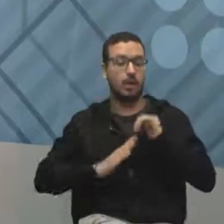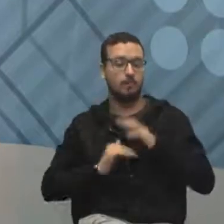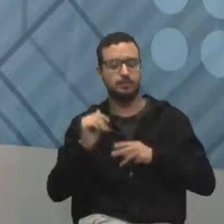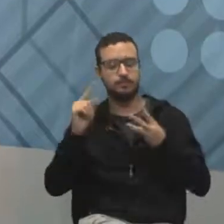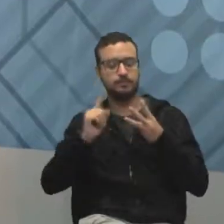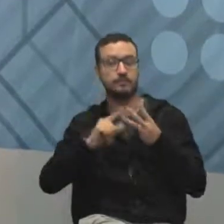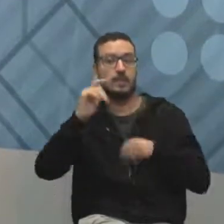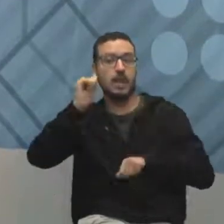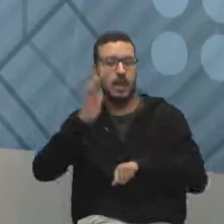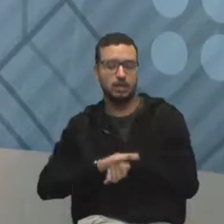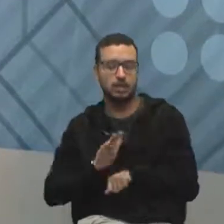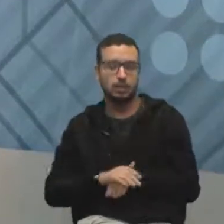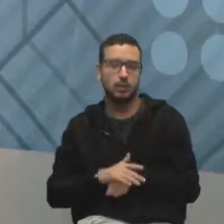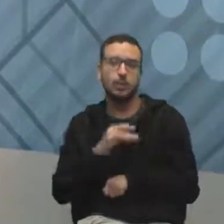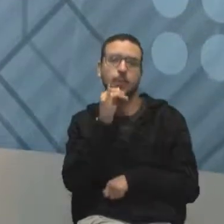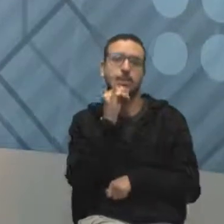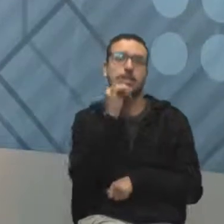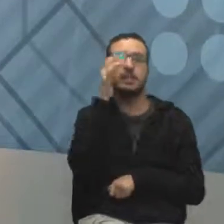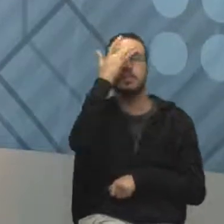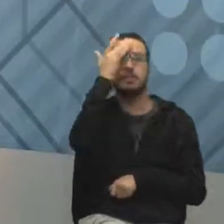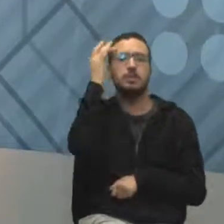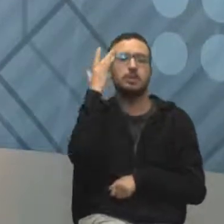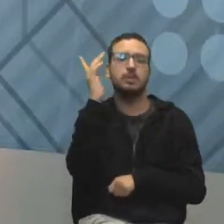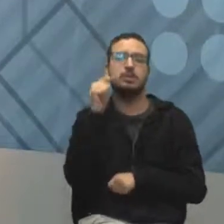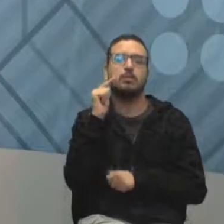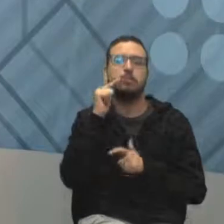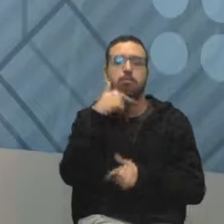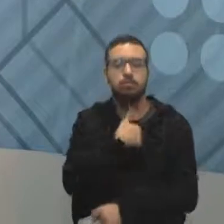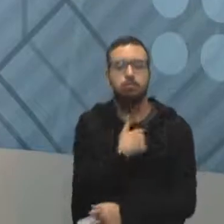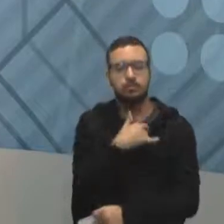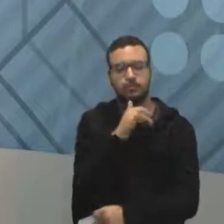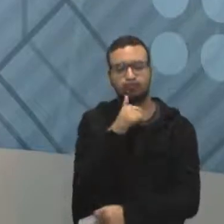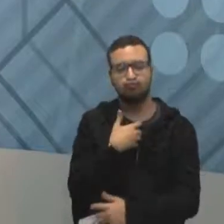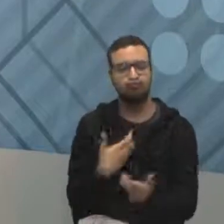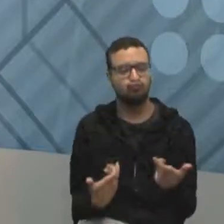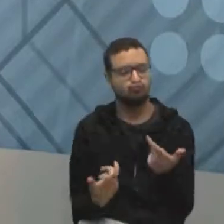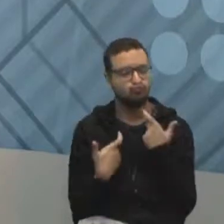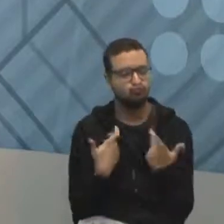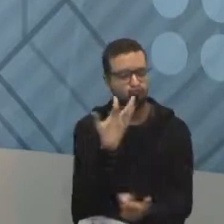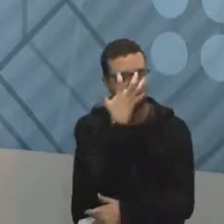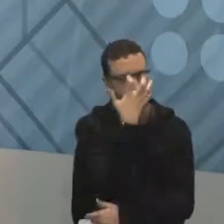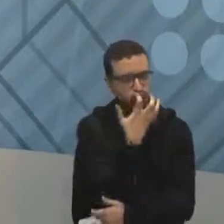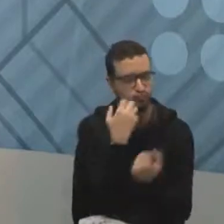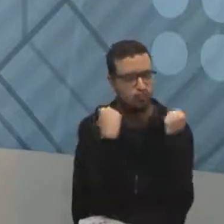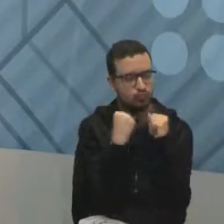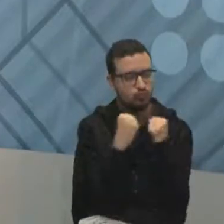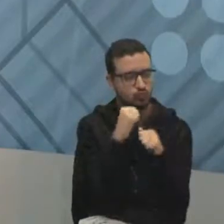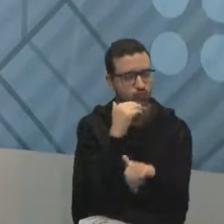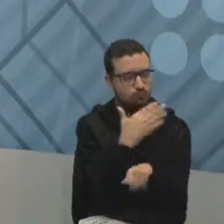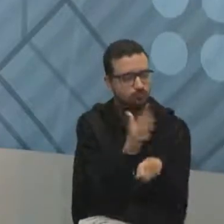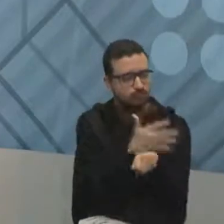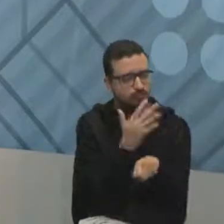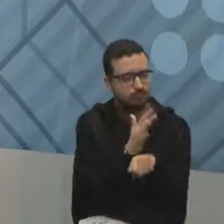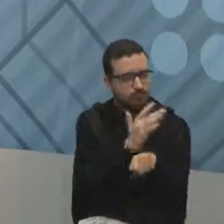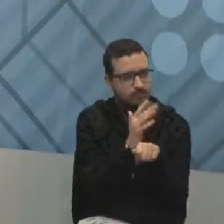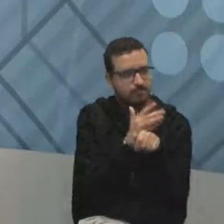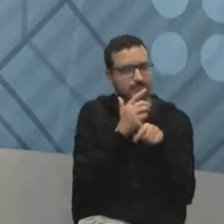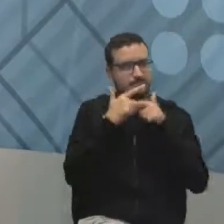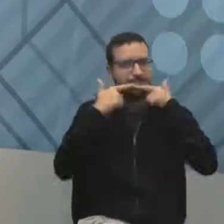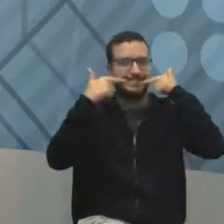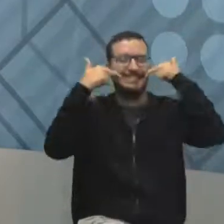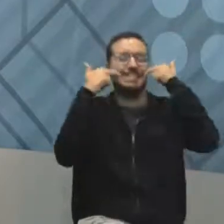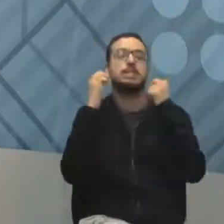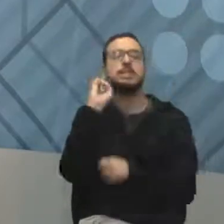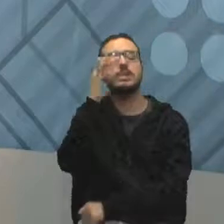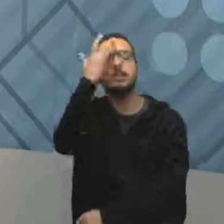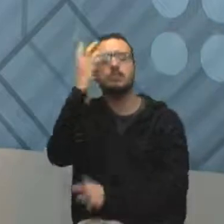Se você é mal humorado, você pode treinar e conseguir ser uma pessoa mais bem humorada. Se você é tímido, você